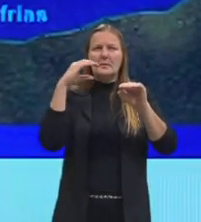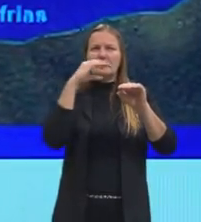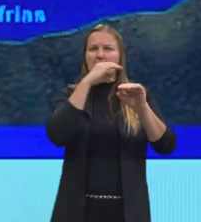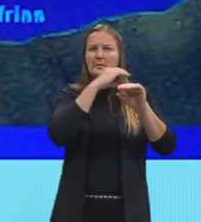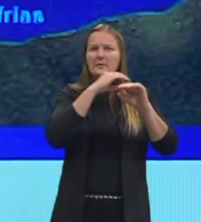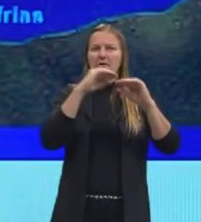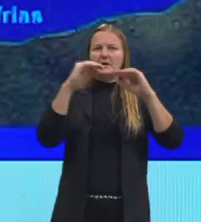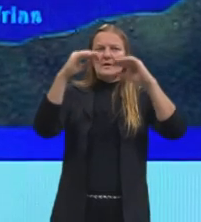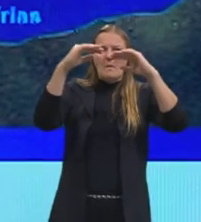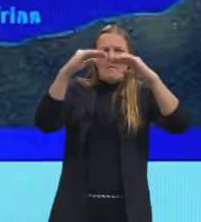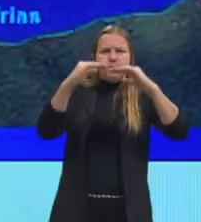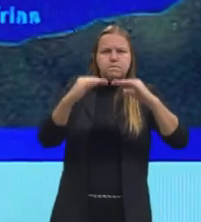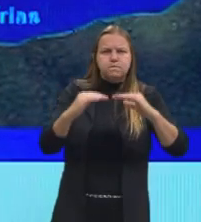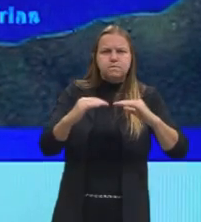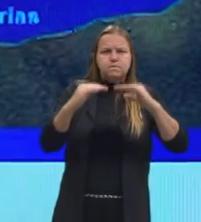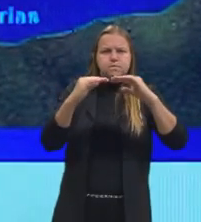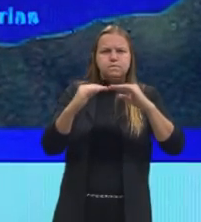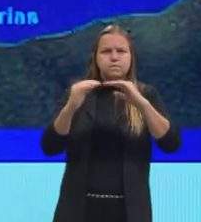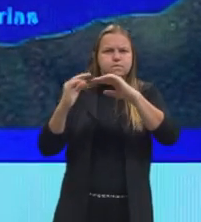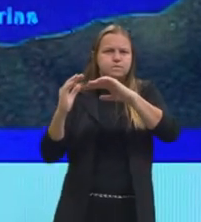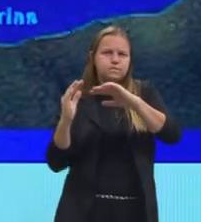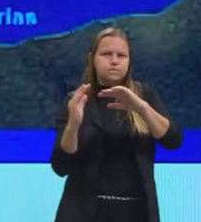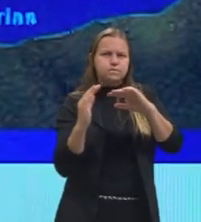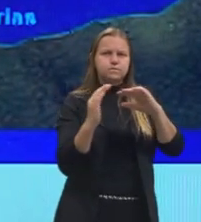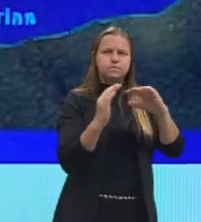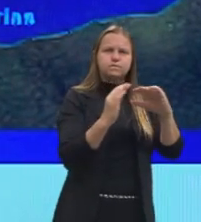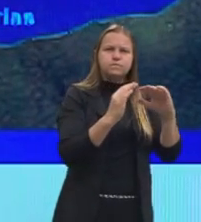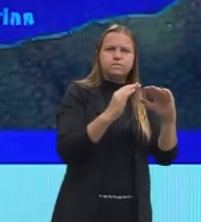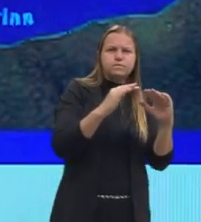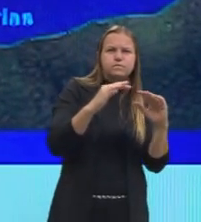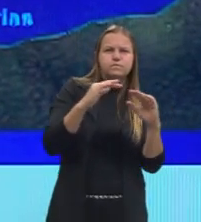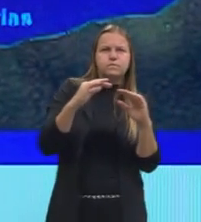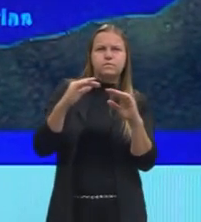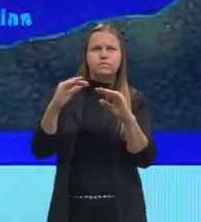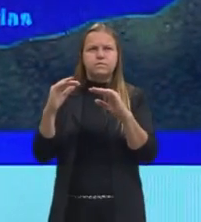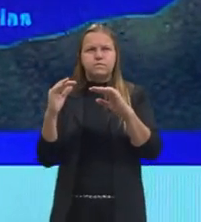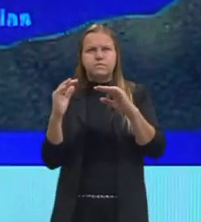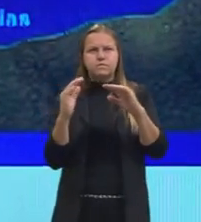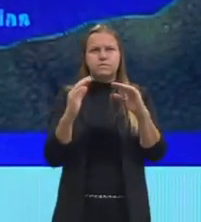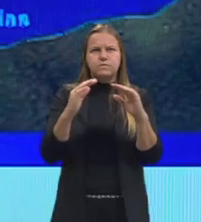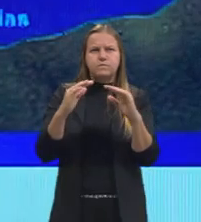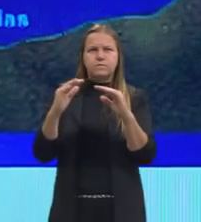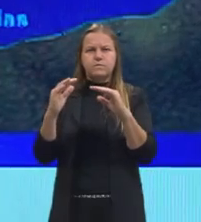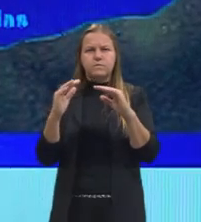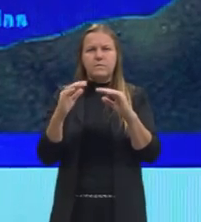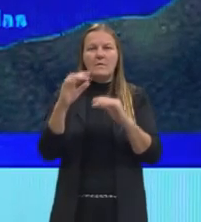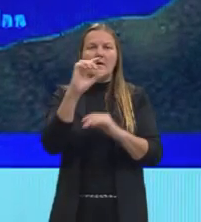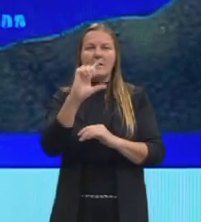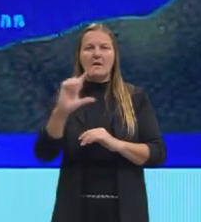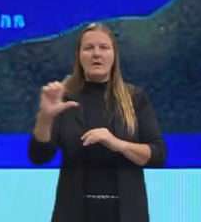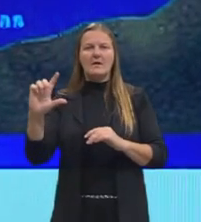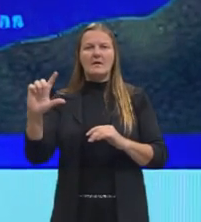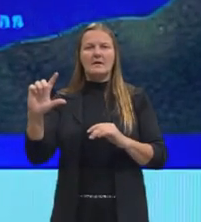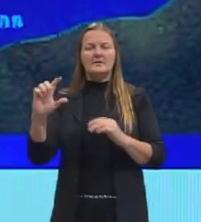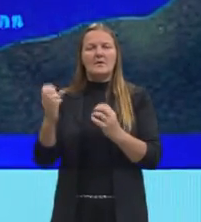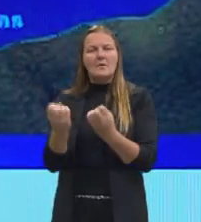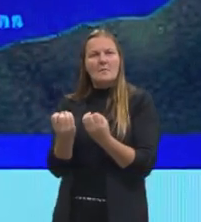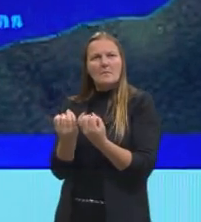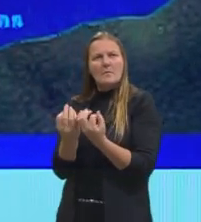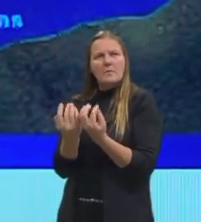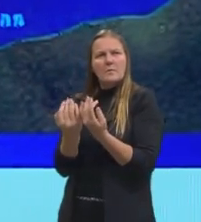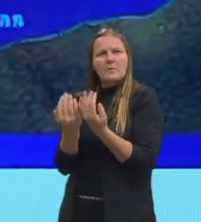ser empurrada pro oeste, então, ela vai ficar mais a leste ali também, e aí, então, o que vai acontecer? Vai ter mais vapor,